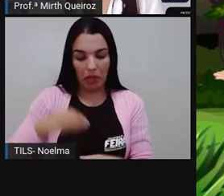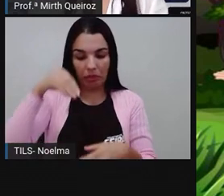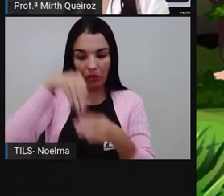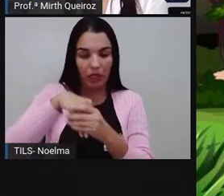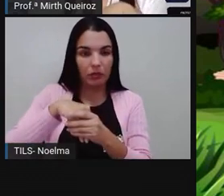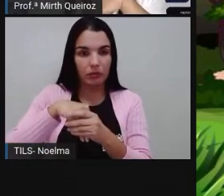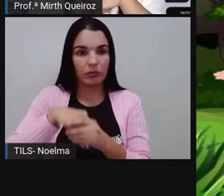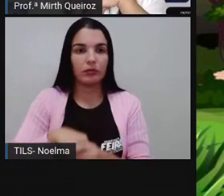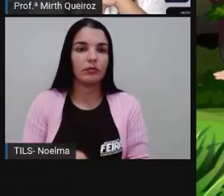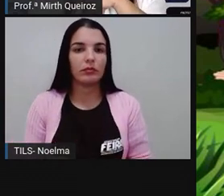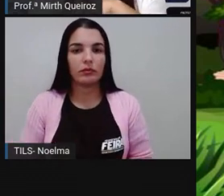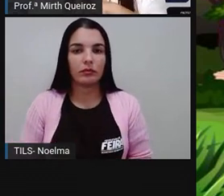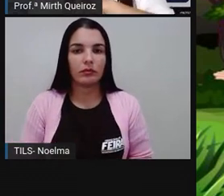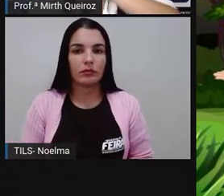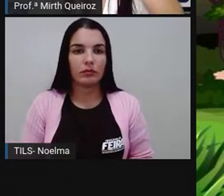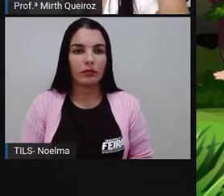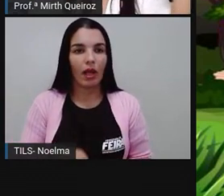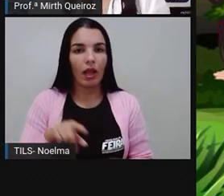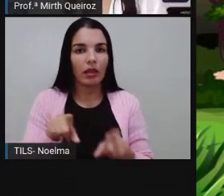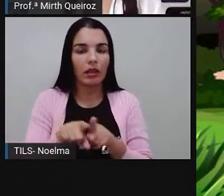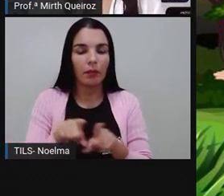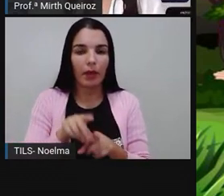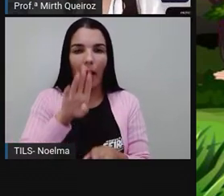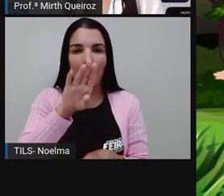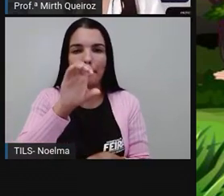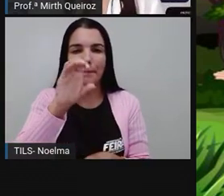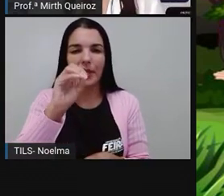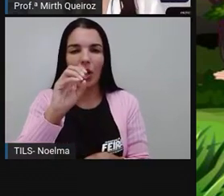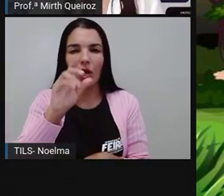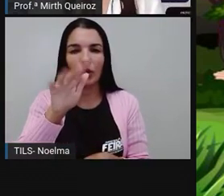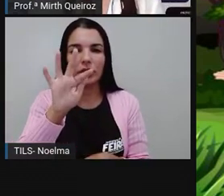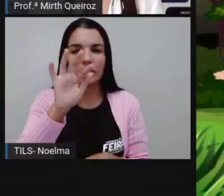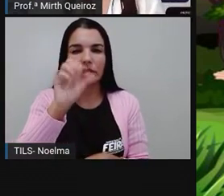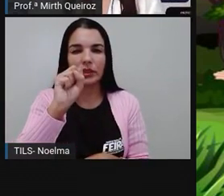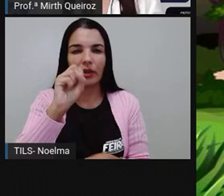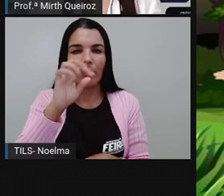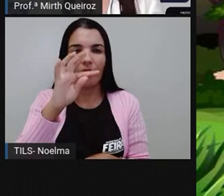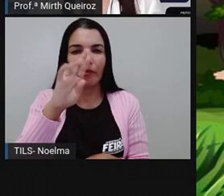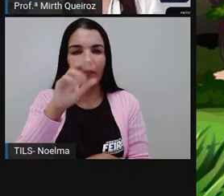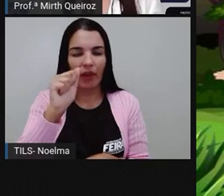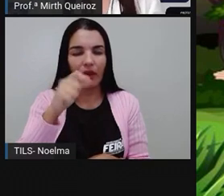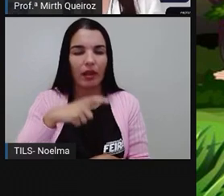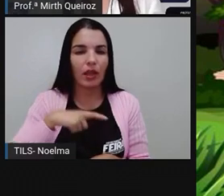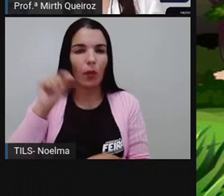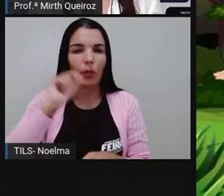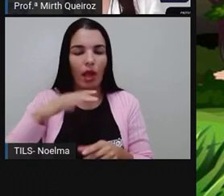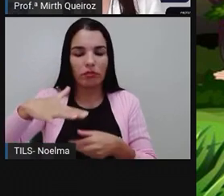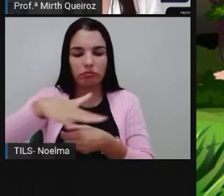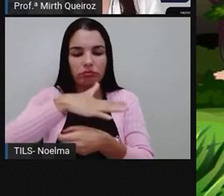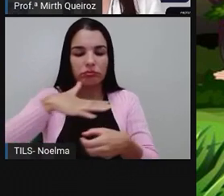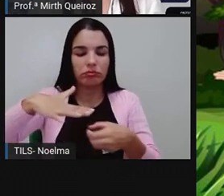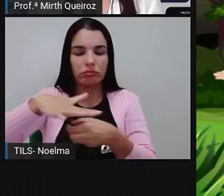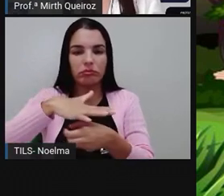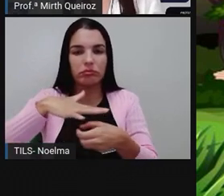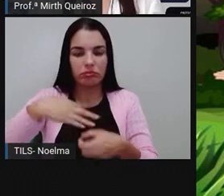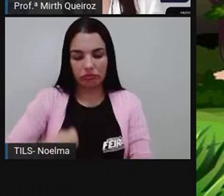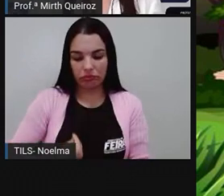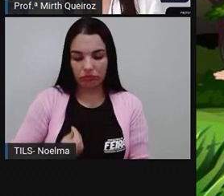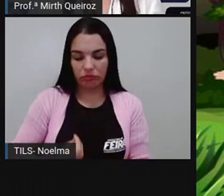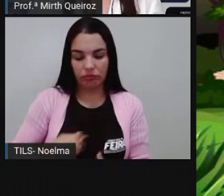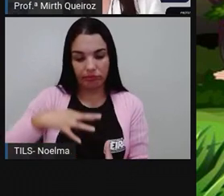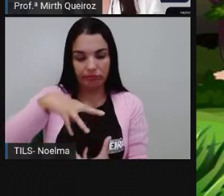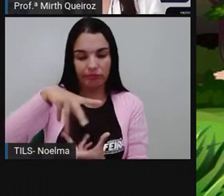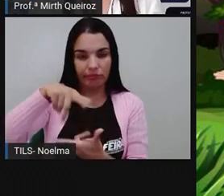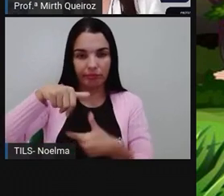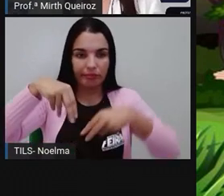esfera, seria biosfera, camada de vida presente aí nessa esfera, certo? A camada de vida da Terra.